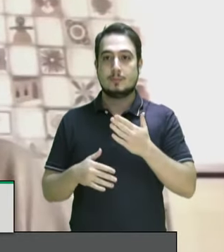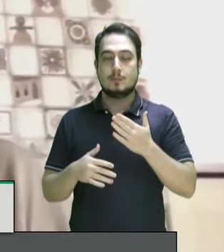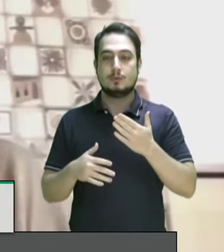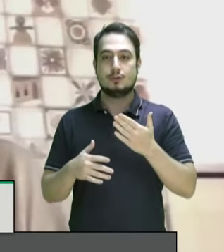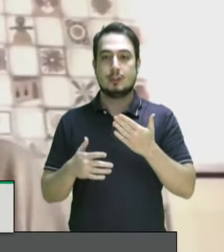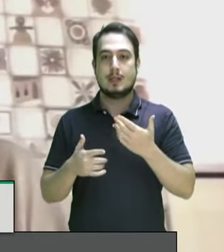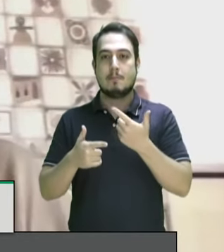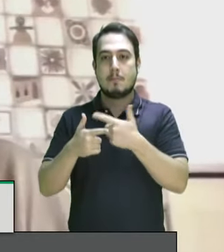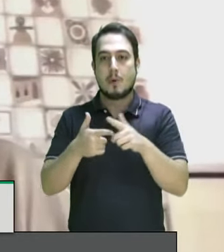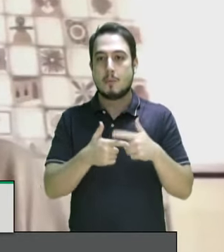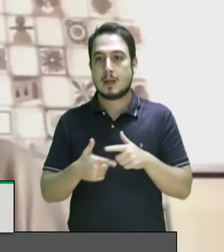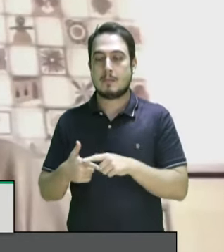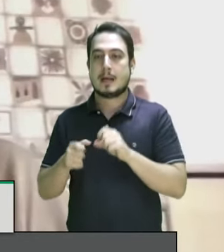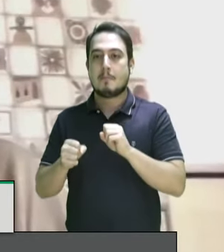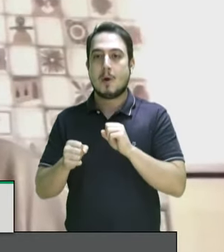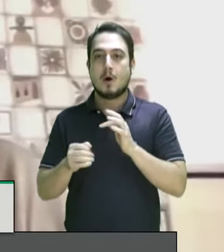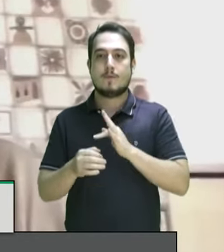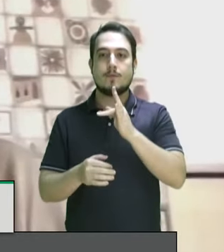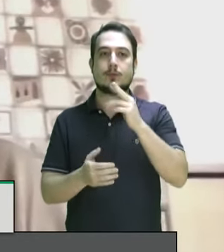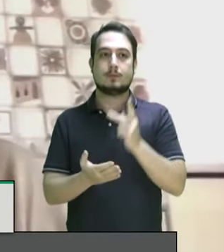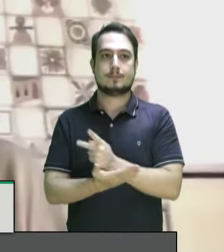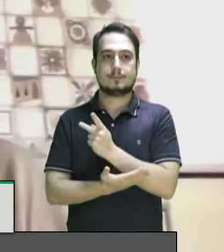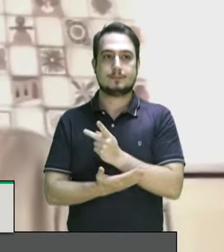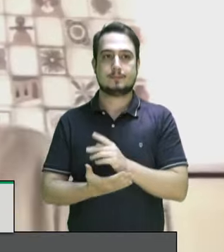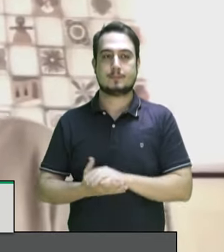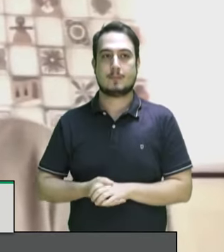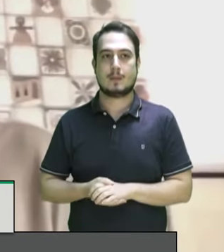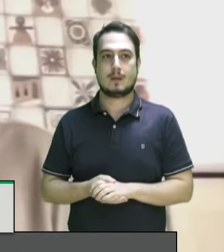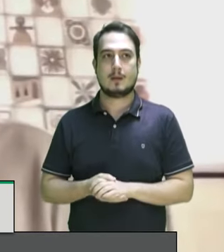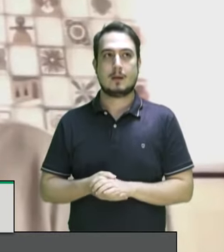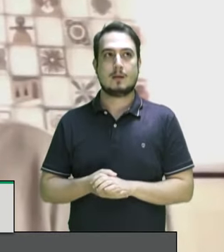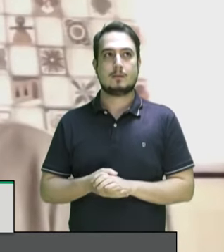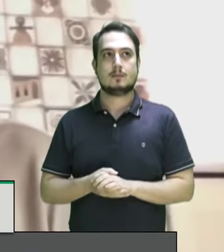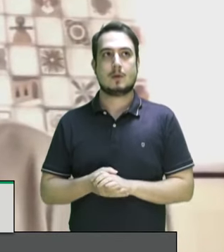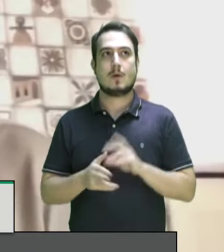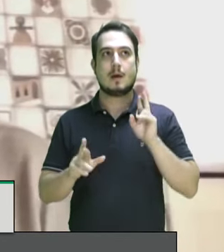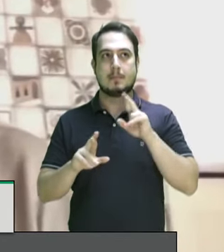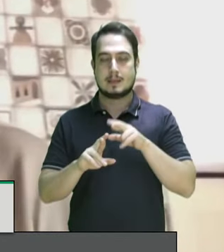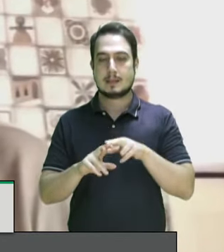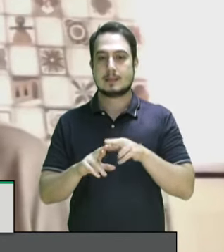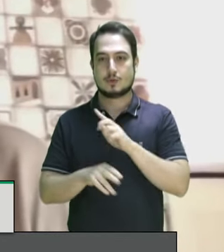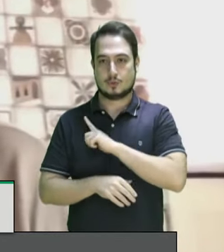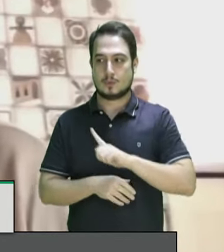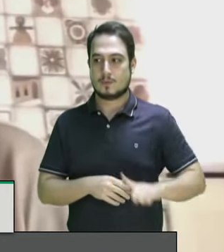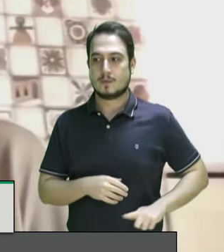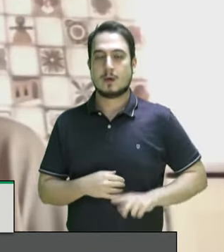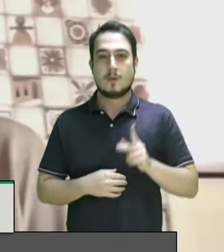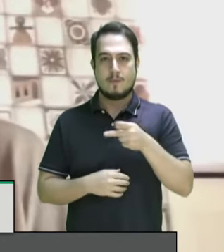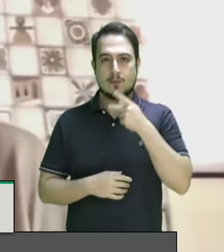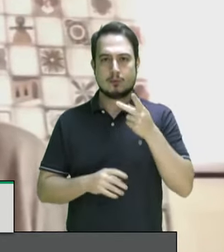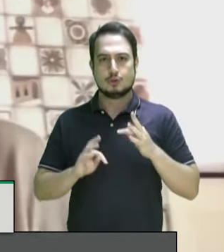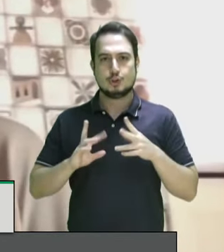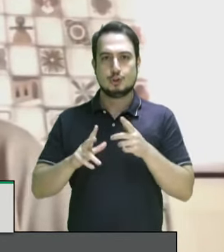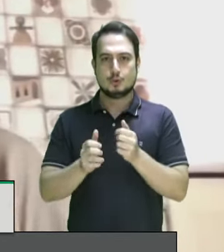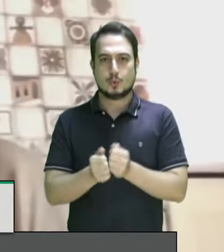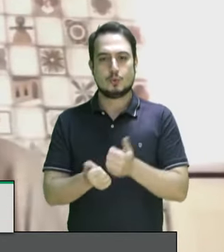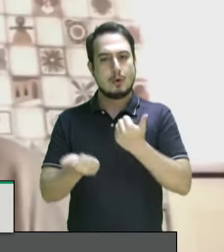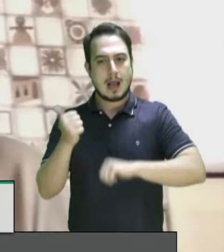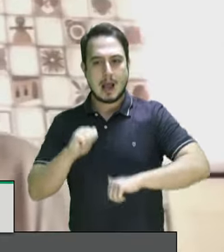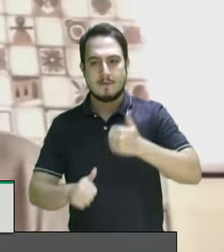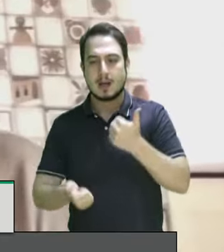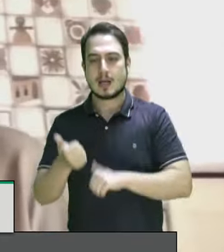o representante do governo falou de tudo que eles implementaram nós sabemos se a gente for avaliar o